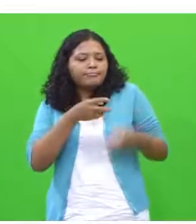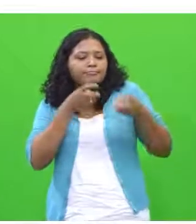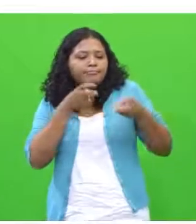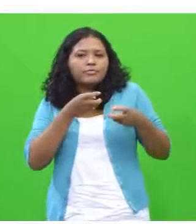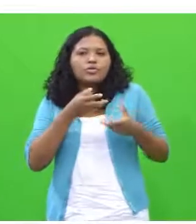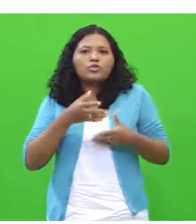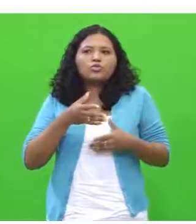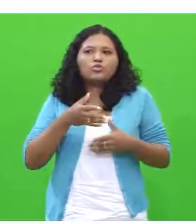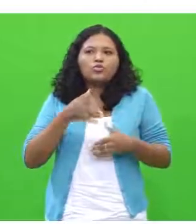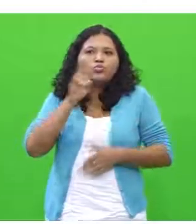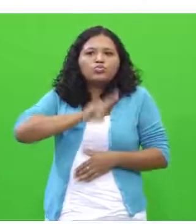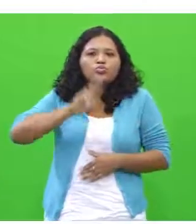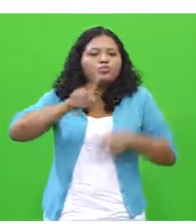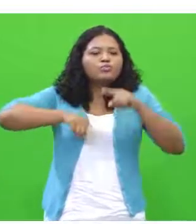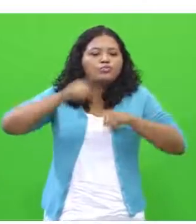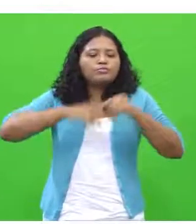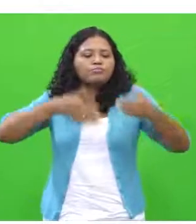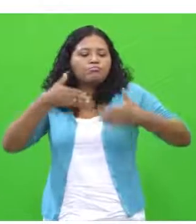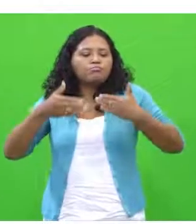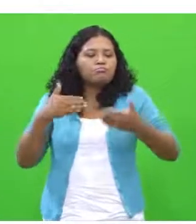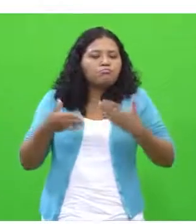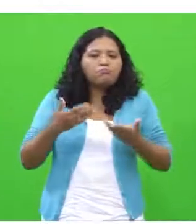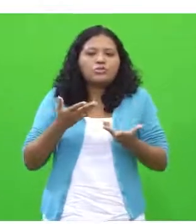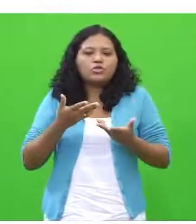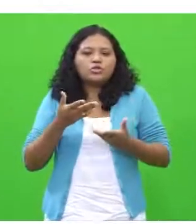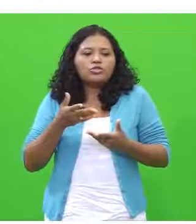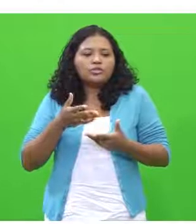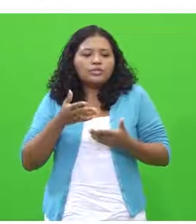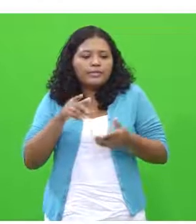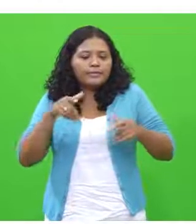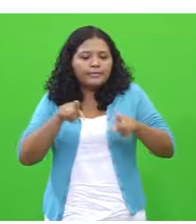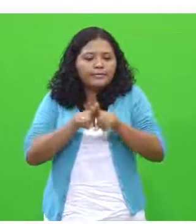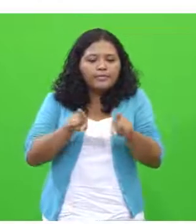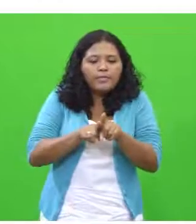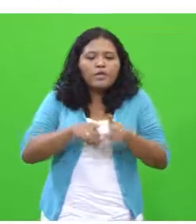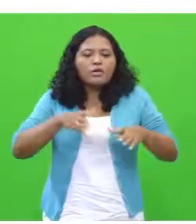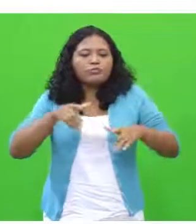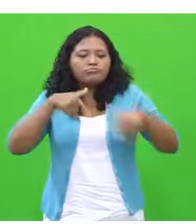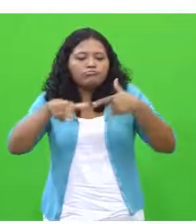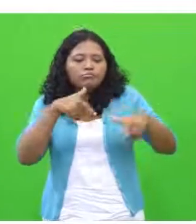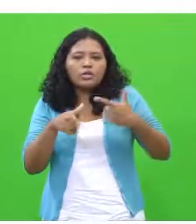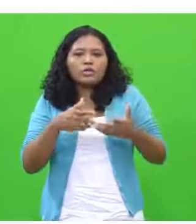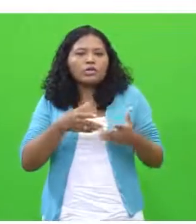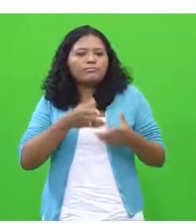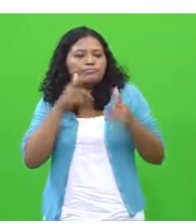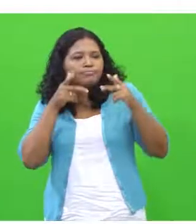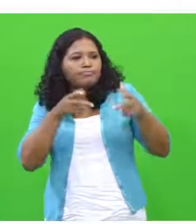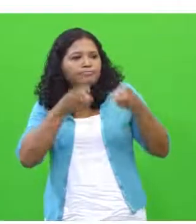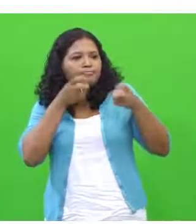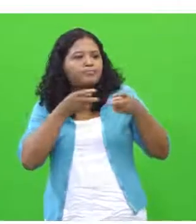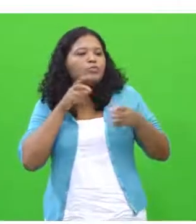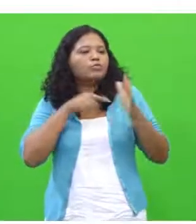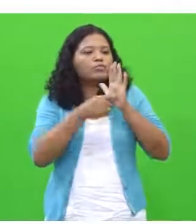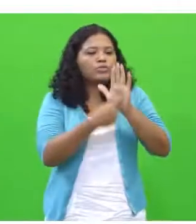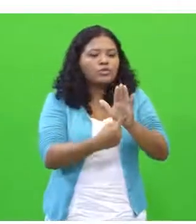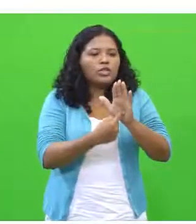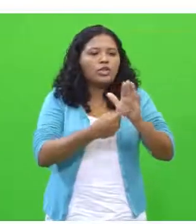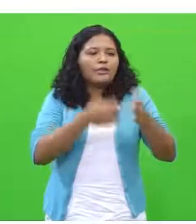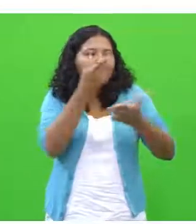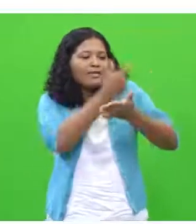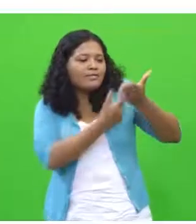o consumo de qualquer produto ou serviço e que utilize aspectos como desenhos animados, bonecos,